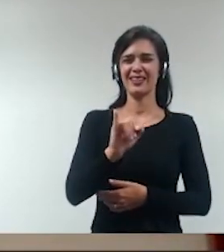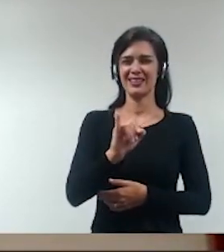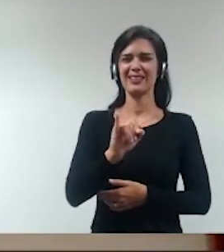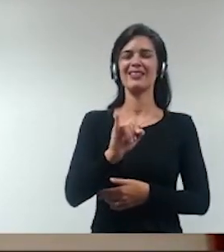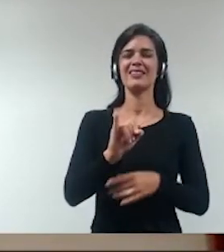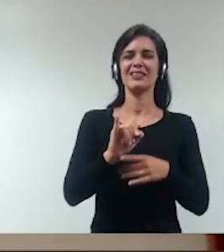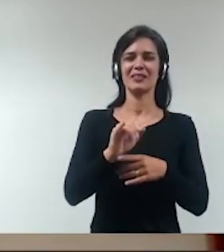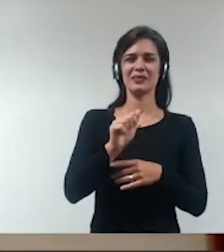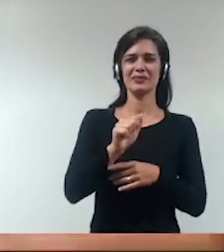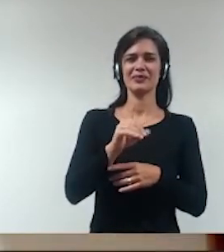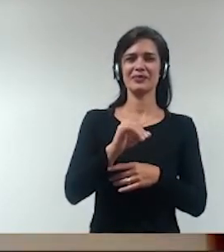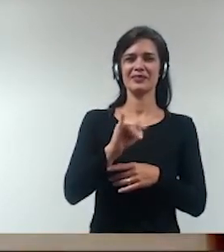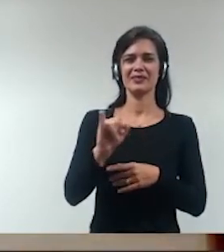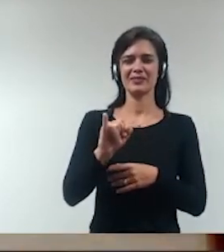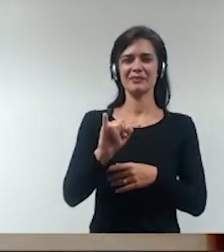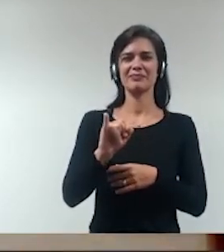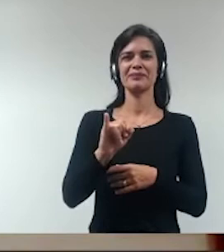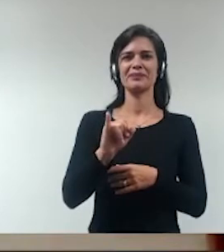ADI do